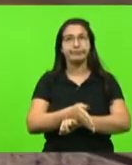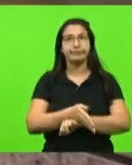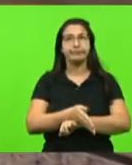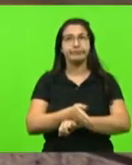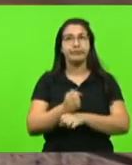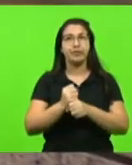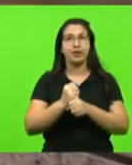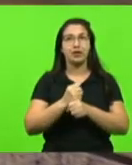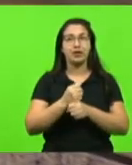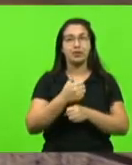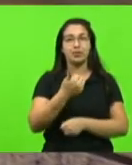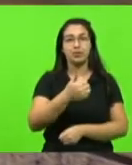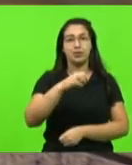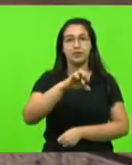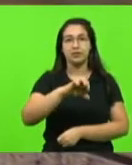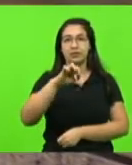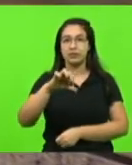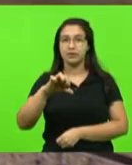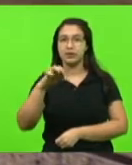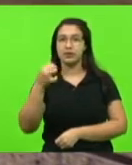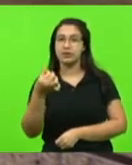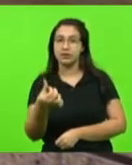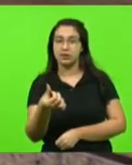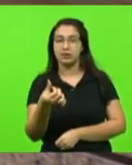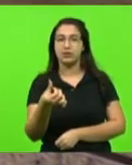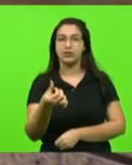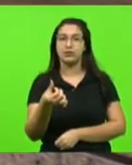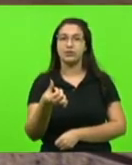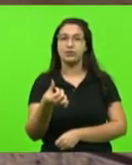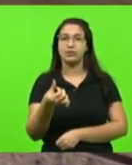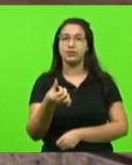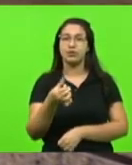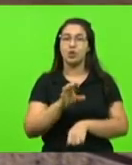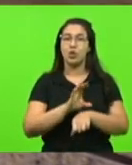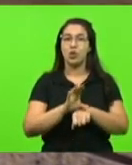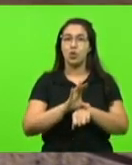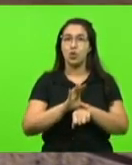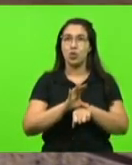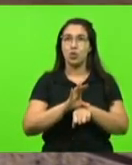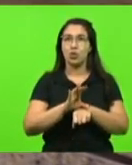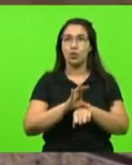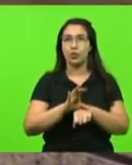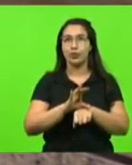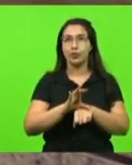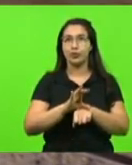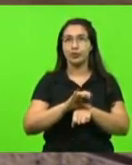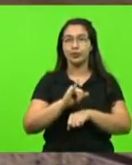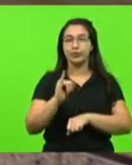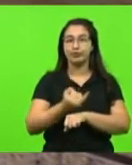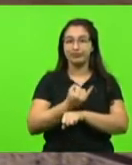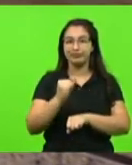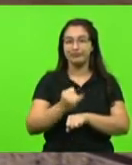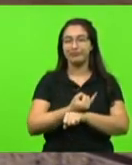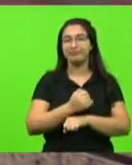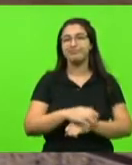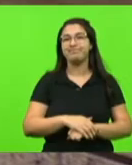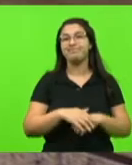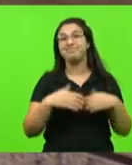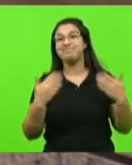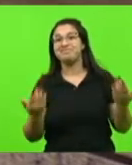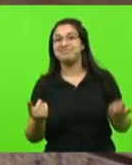1996, no curso de formação de soldados lá em Joinville. Então, gente passou, comandante, por tudo,